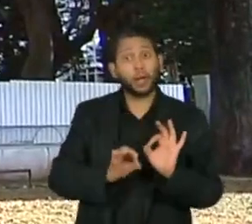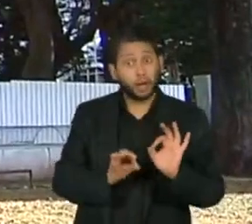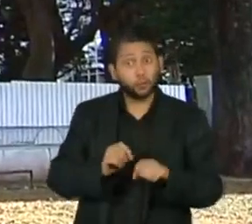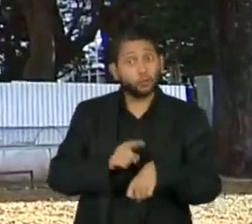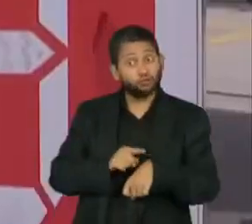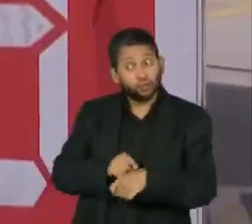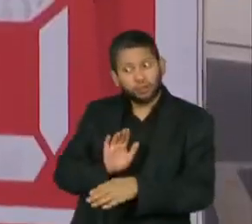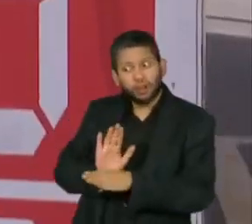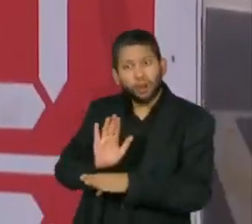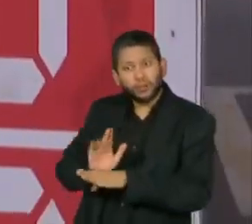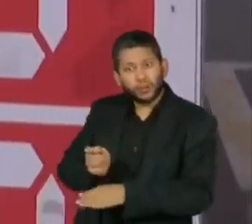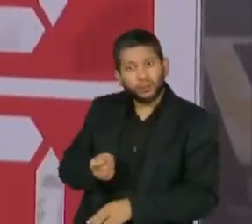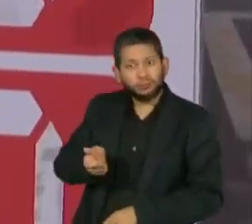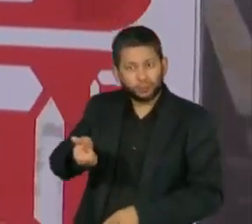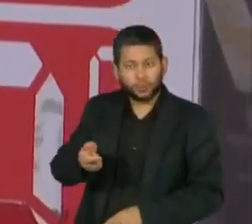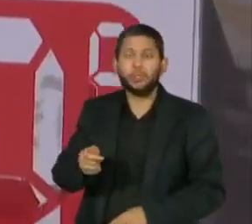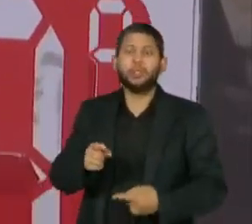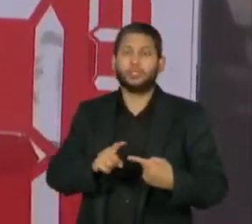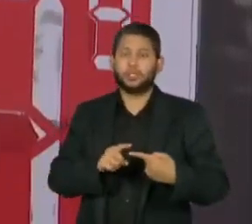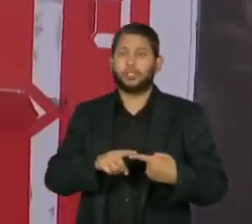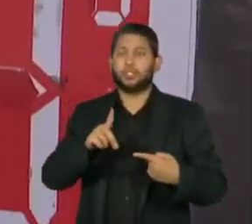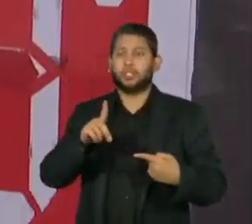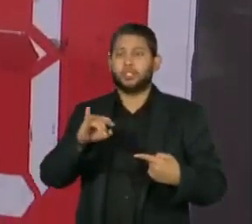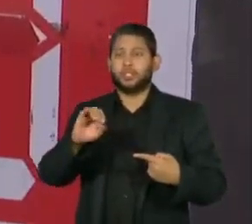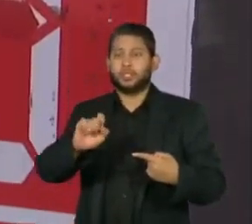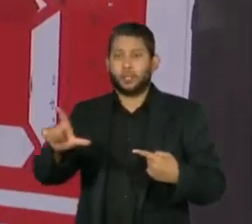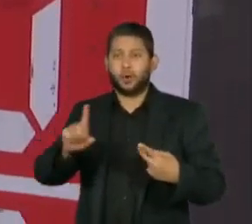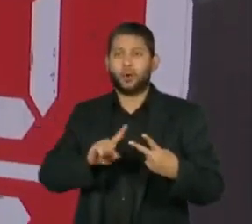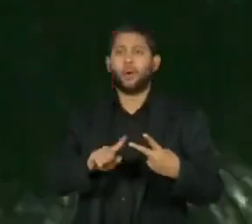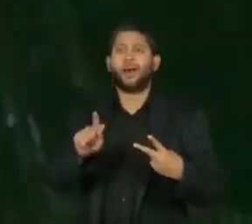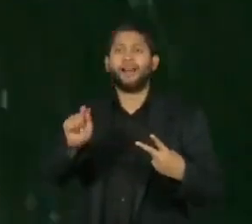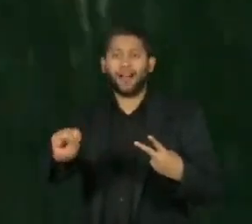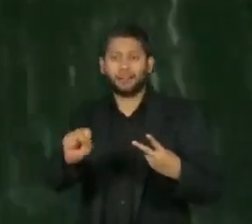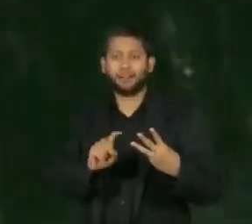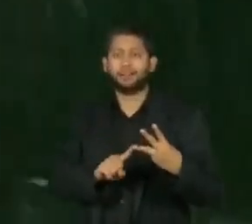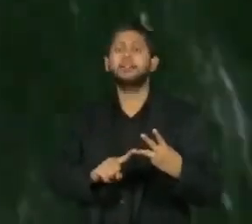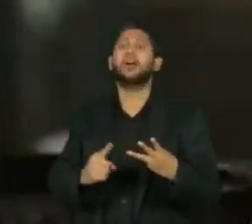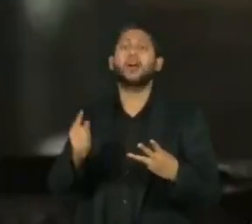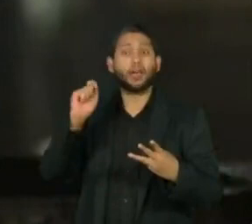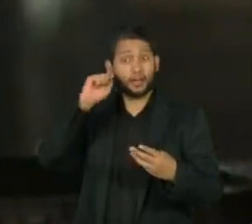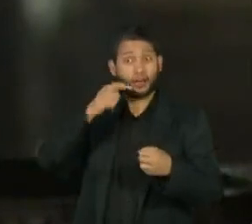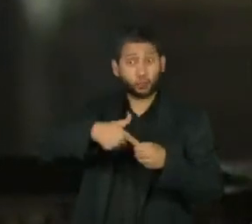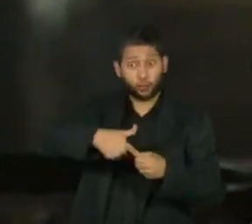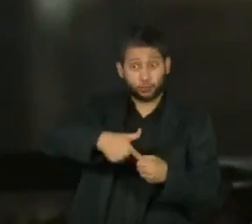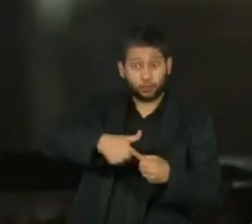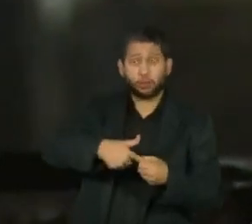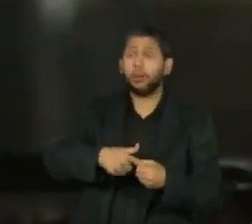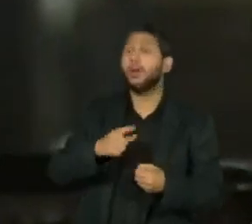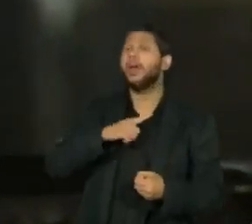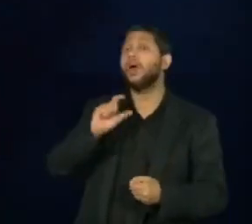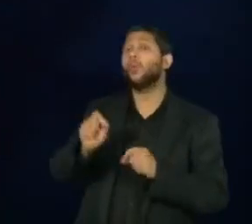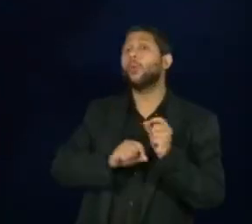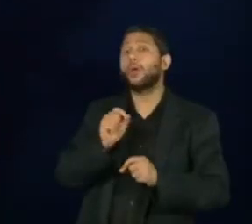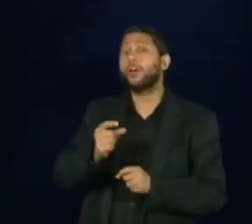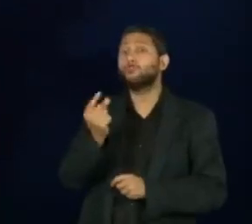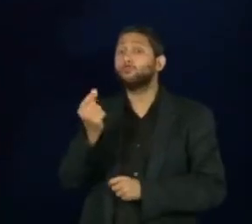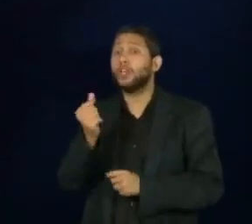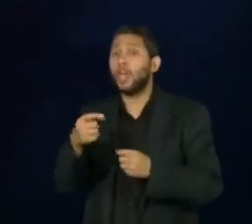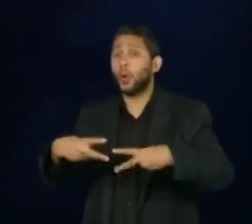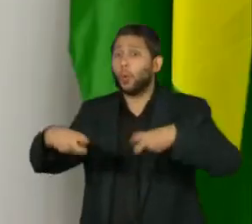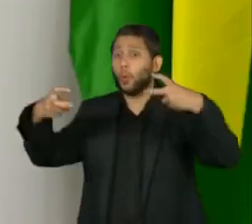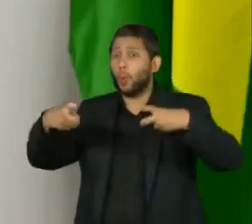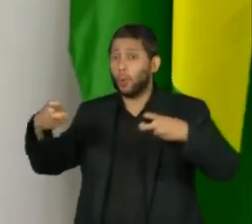prazo para o diesel, gás e a gasolina. As fontes de recursos viriam dos royalties do